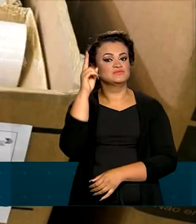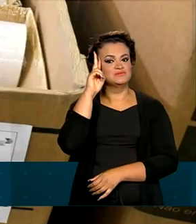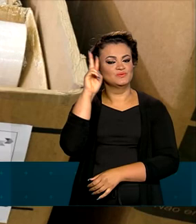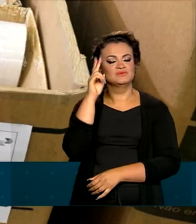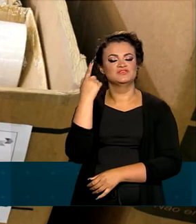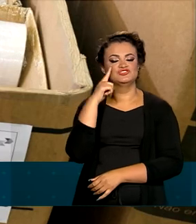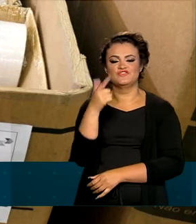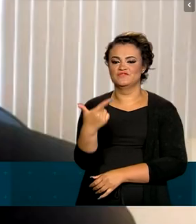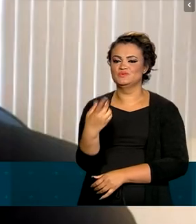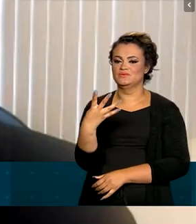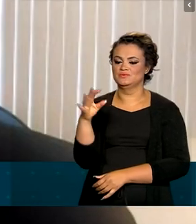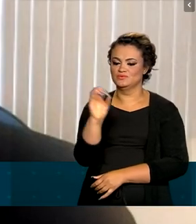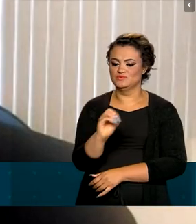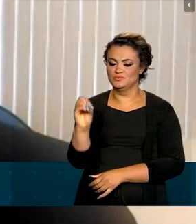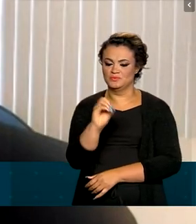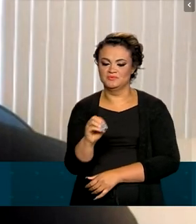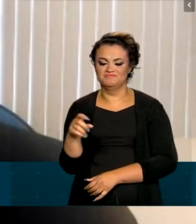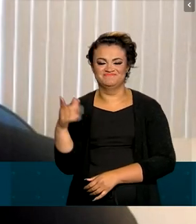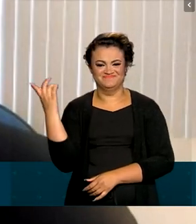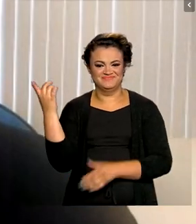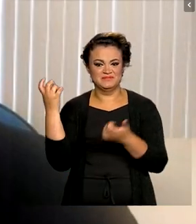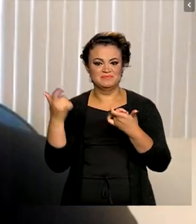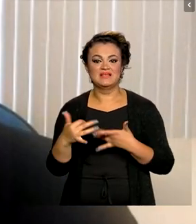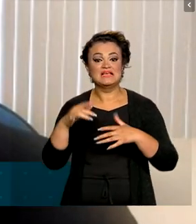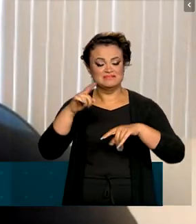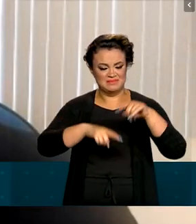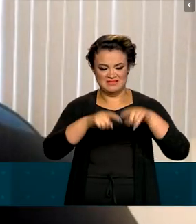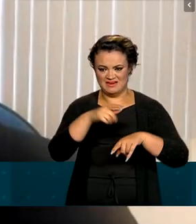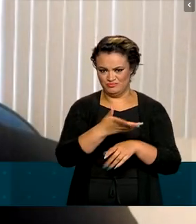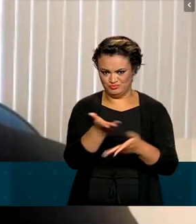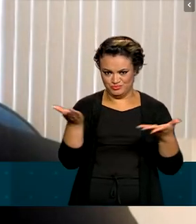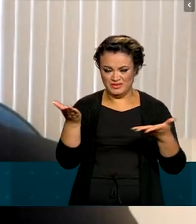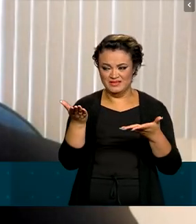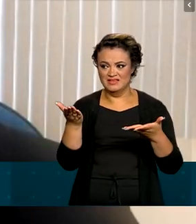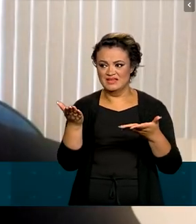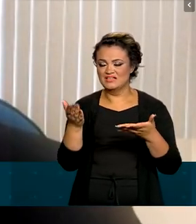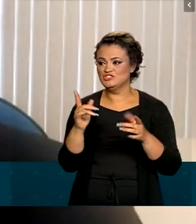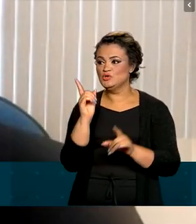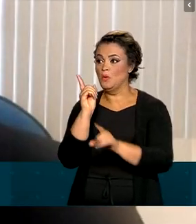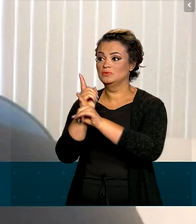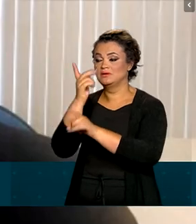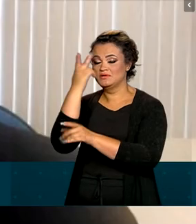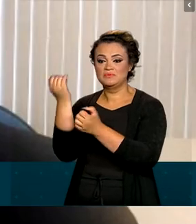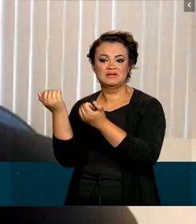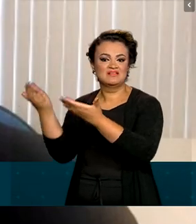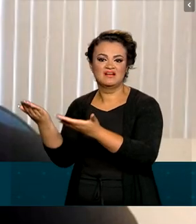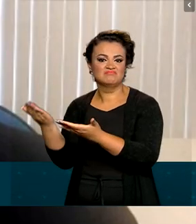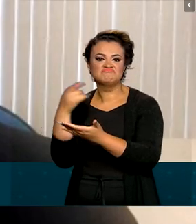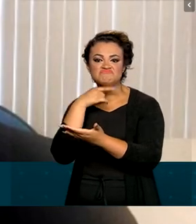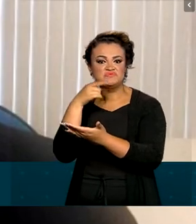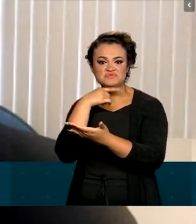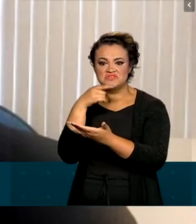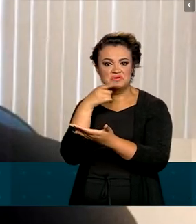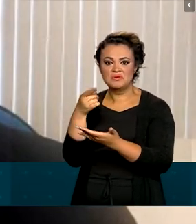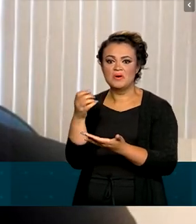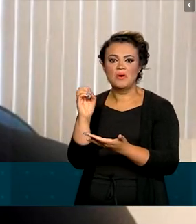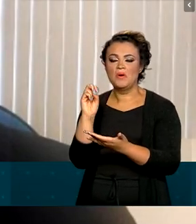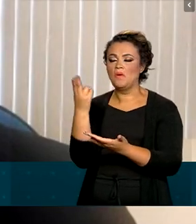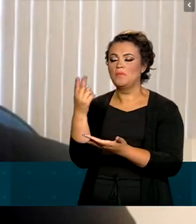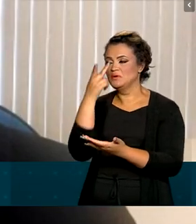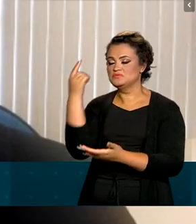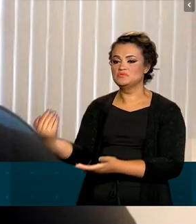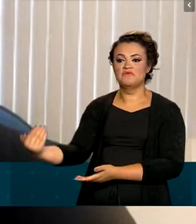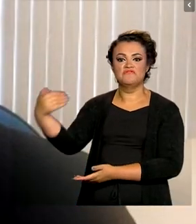24 de outubro. São itens que não puderam ser entregues ao destinatário e também não houve a